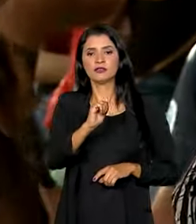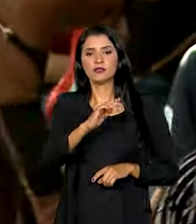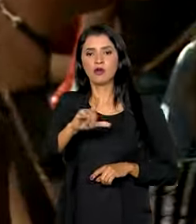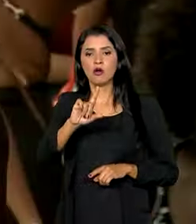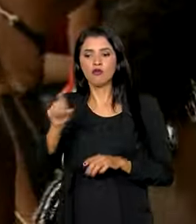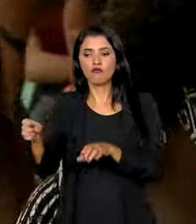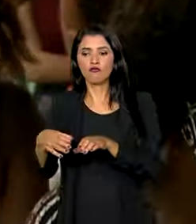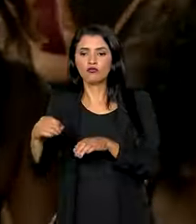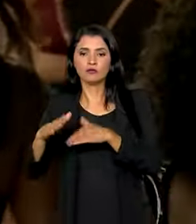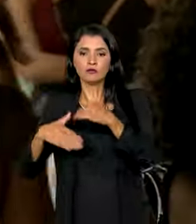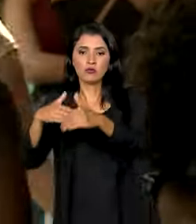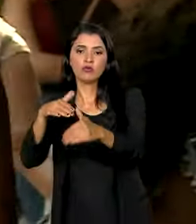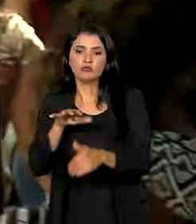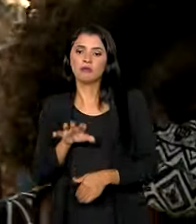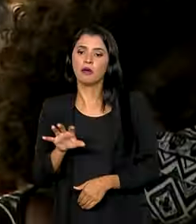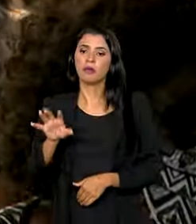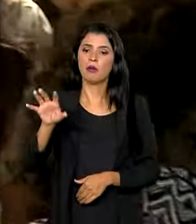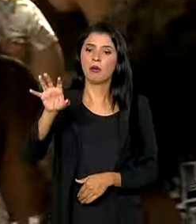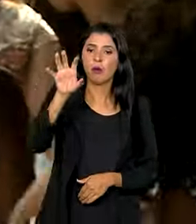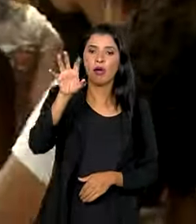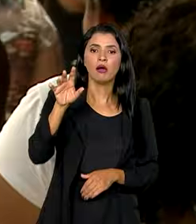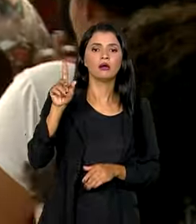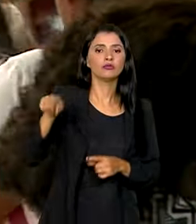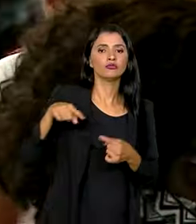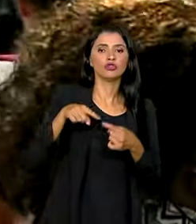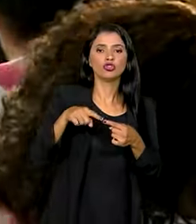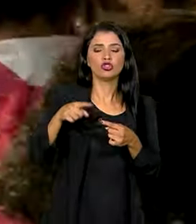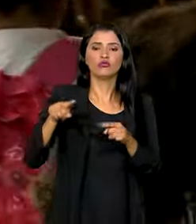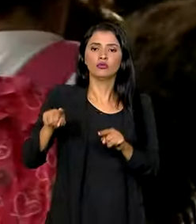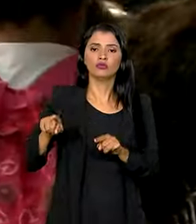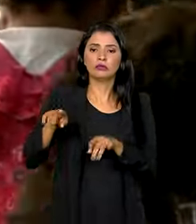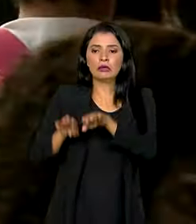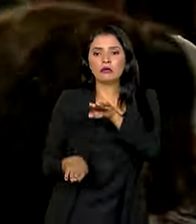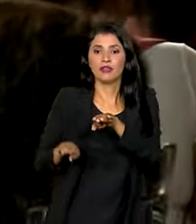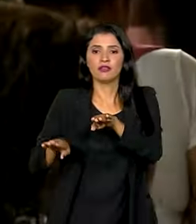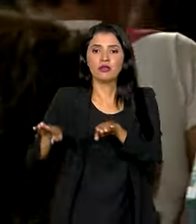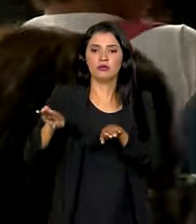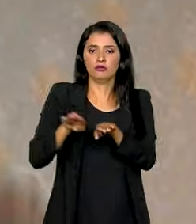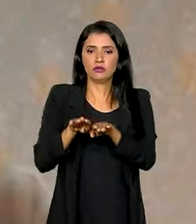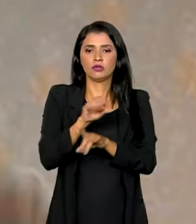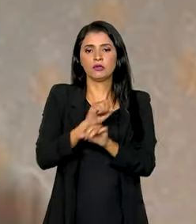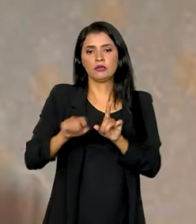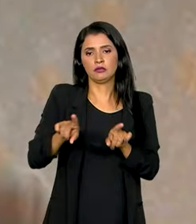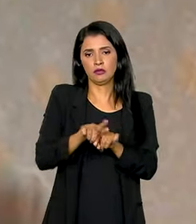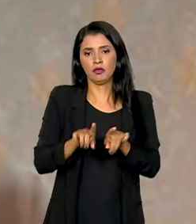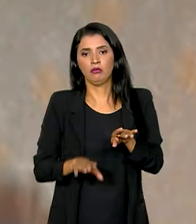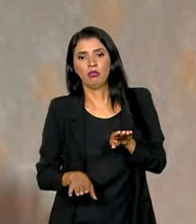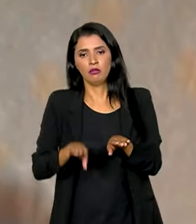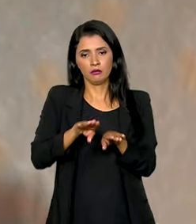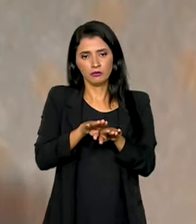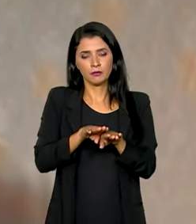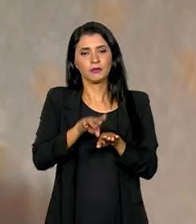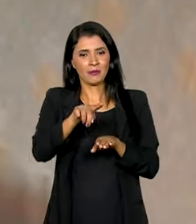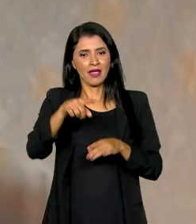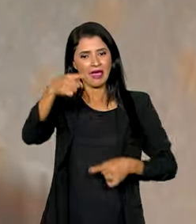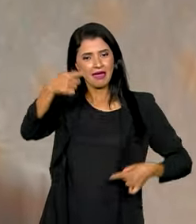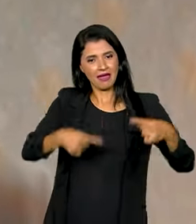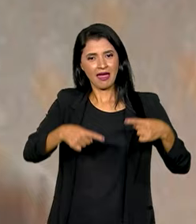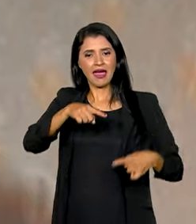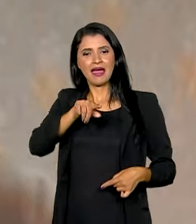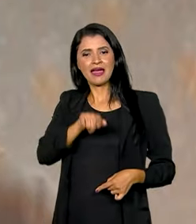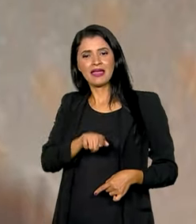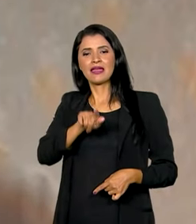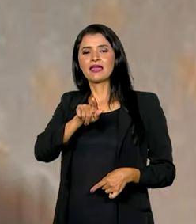Regional, com o propósito de reduzir desigualdades regionais e sociais. A guerra fiscal vai